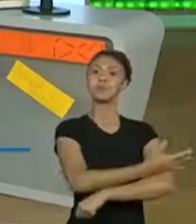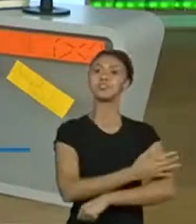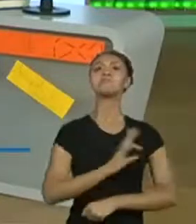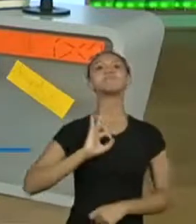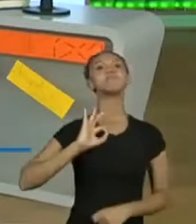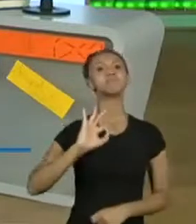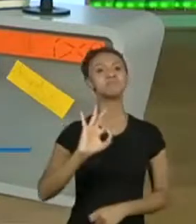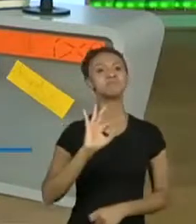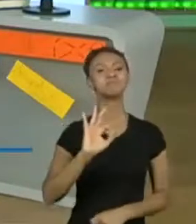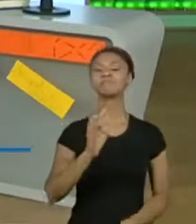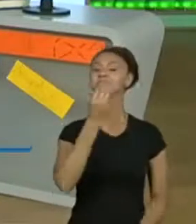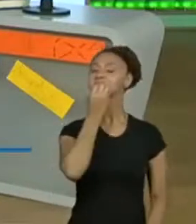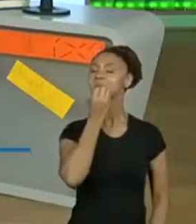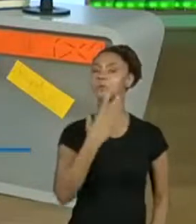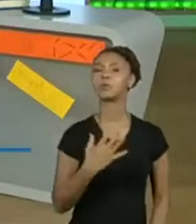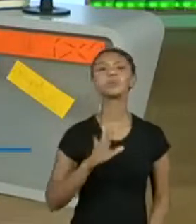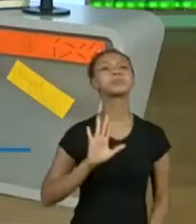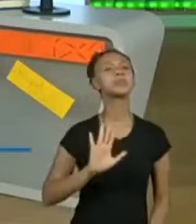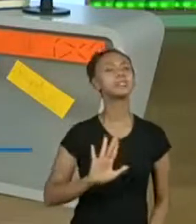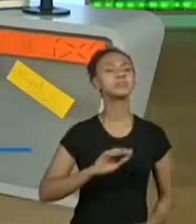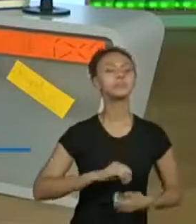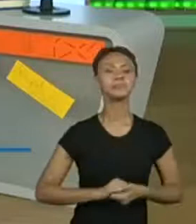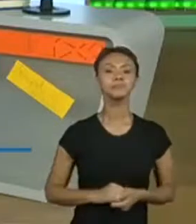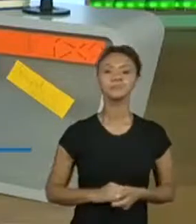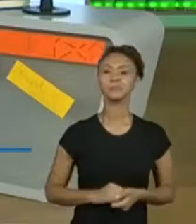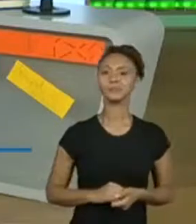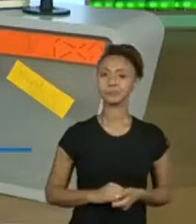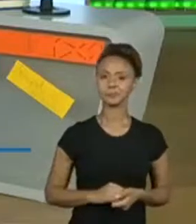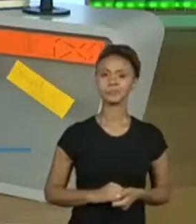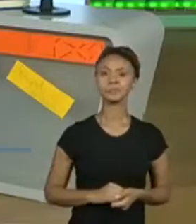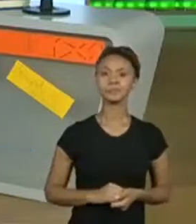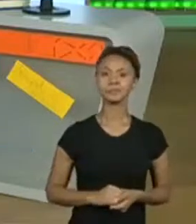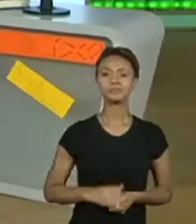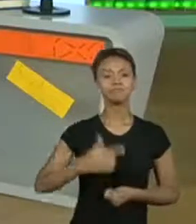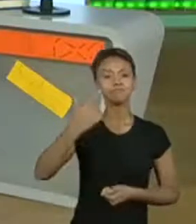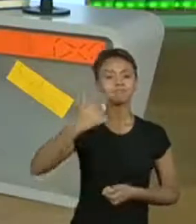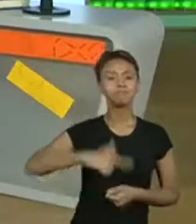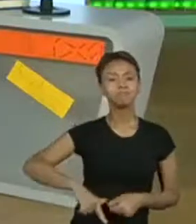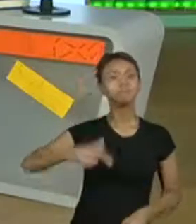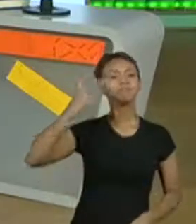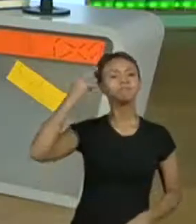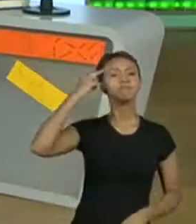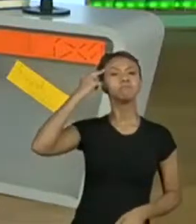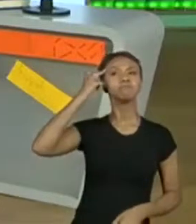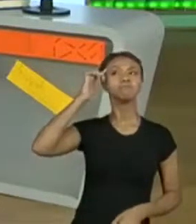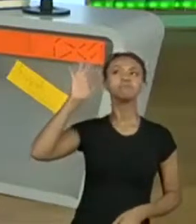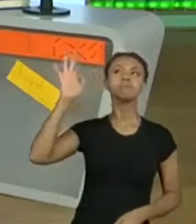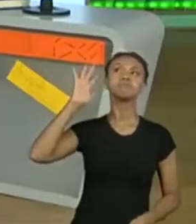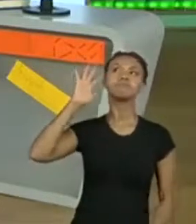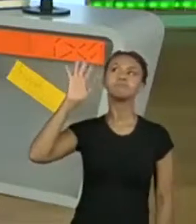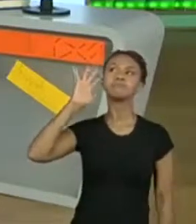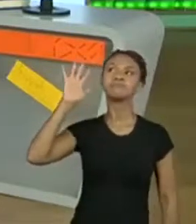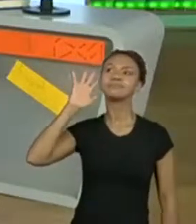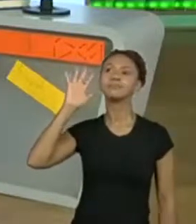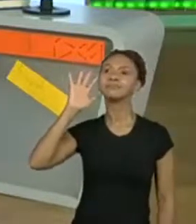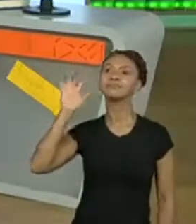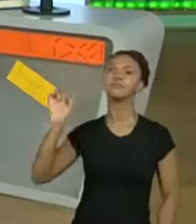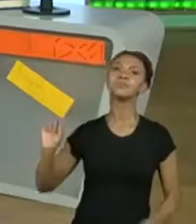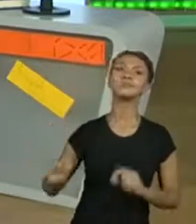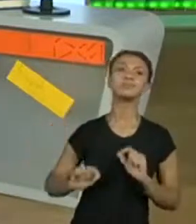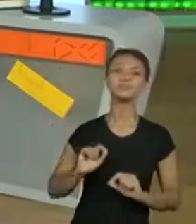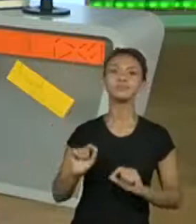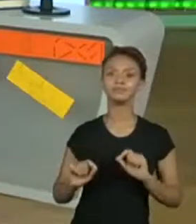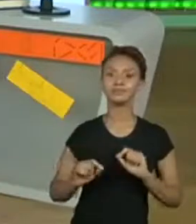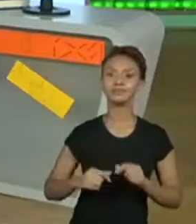bom. Agora, vamos pensar mais um pouquinho em quem começou tudo isso, nesses, nessas...